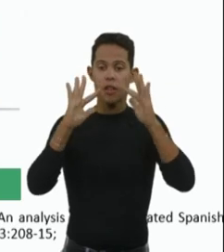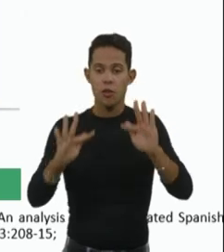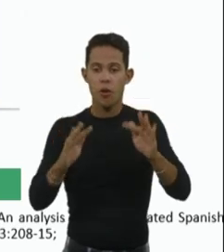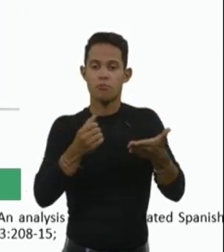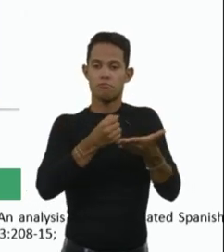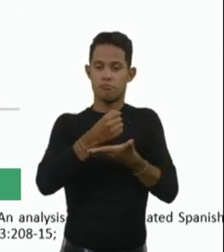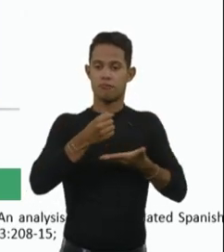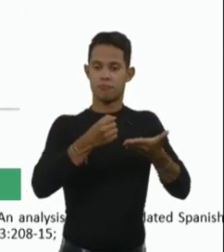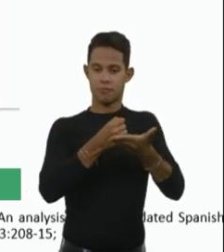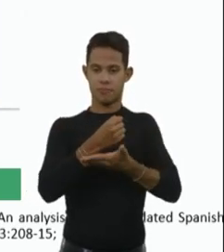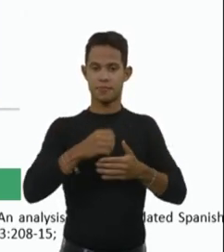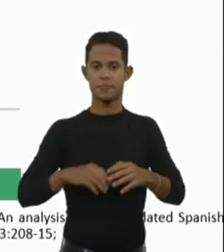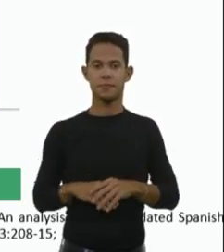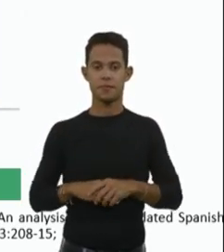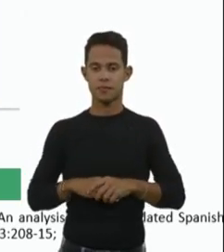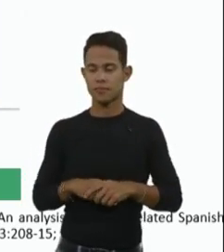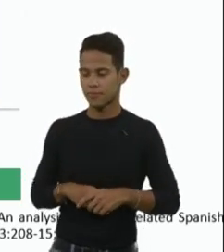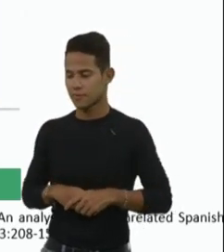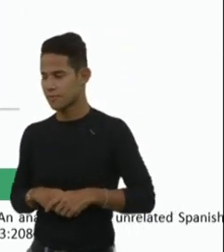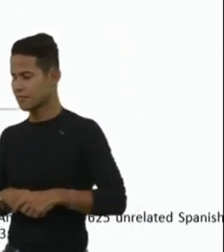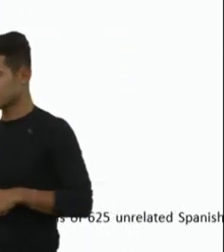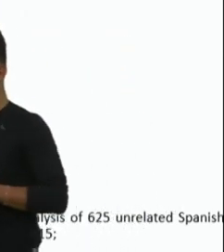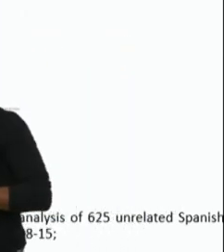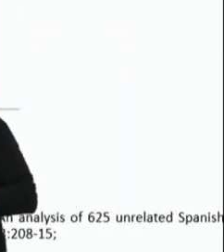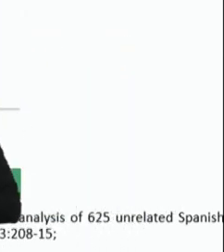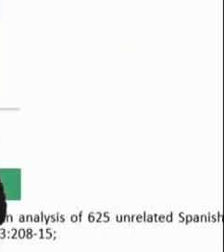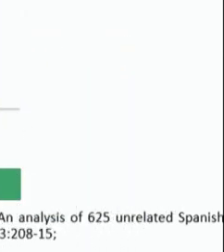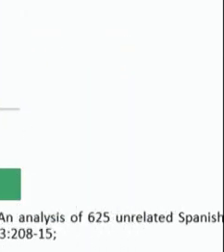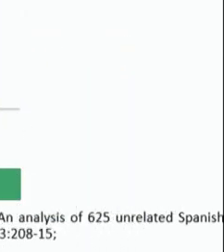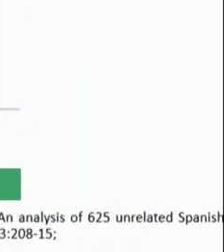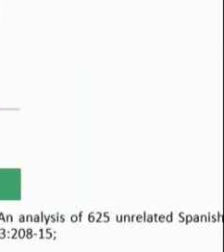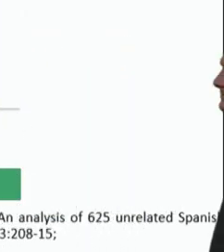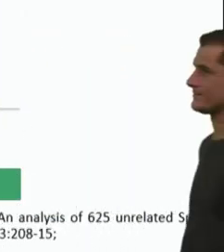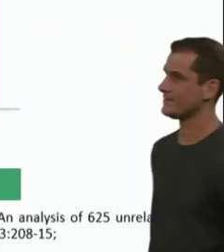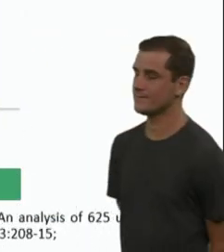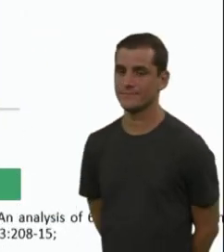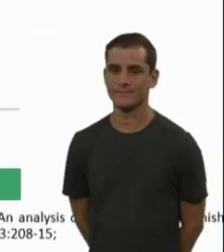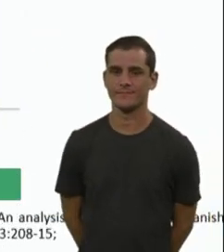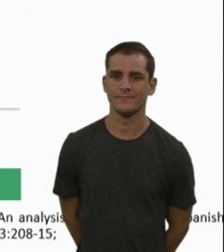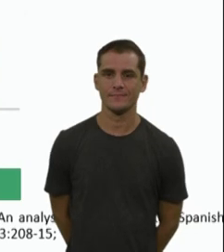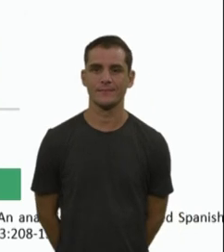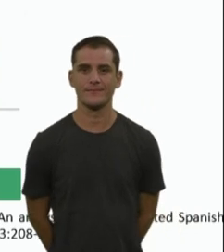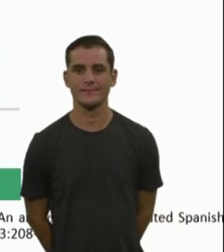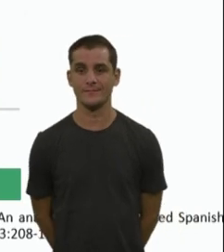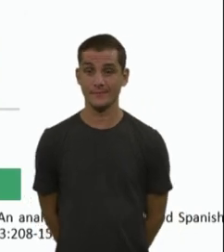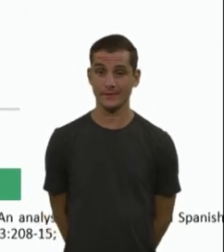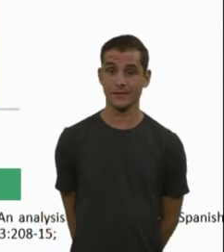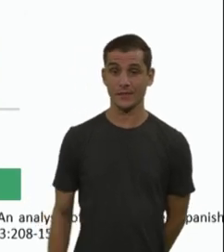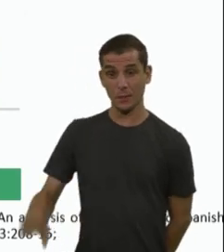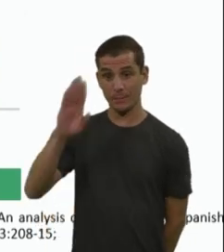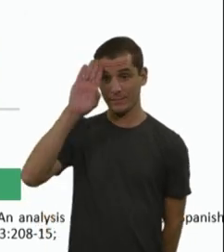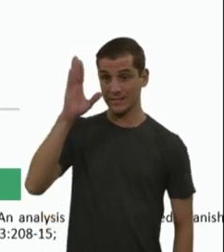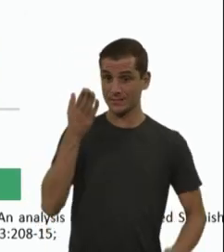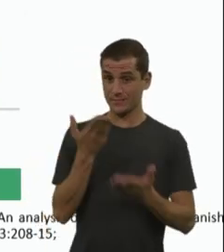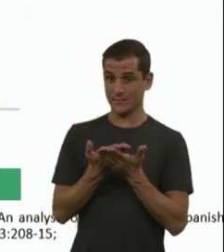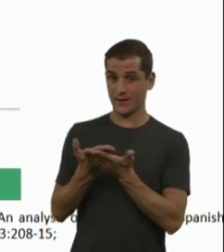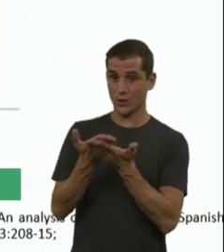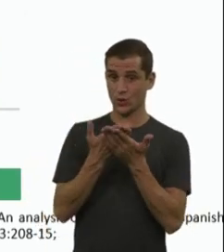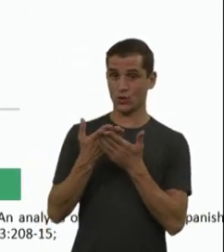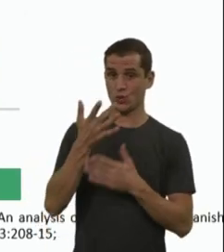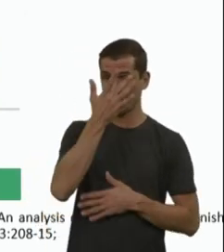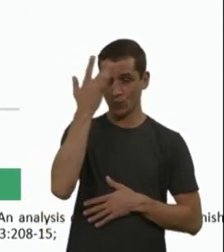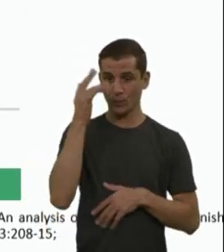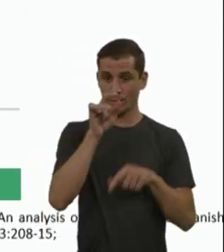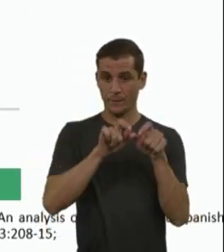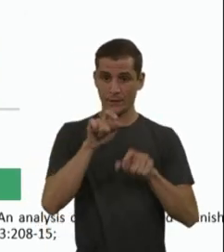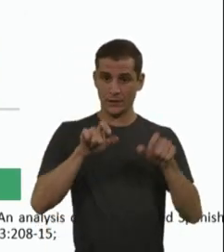esse estudo que eu mostro para vocês, ele é um dos principais estudos que envolver um grande número de pacientes, então quase 3